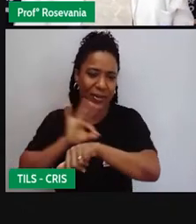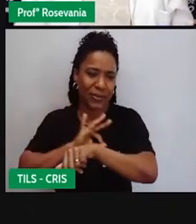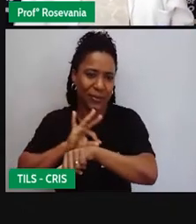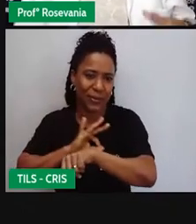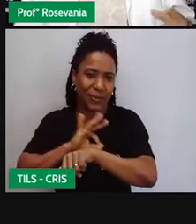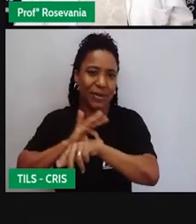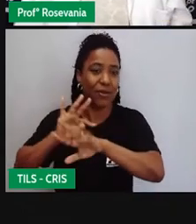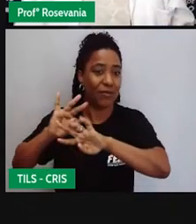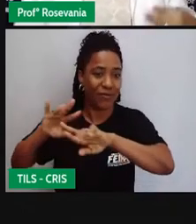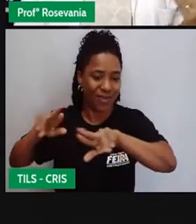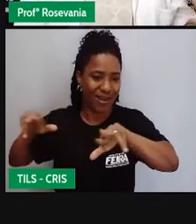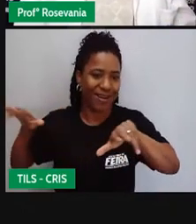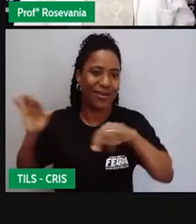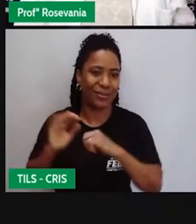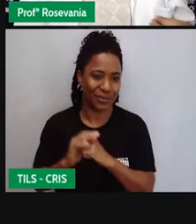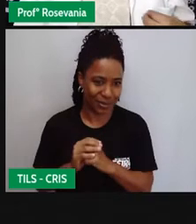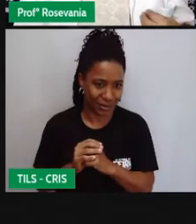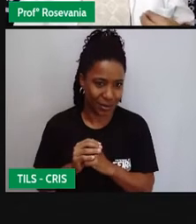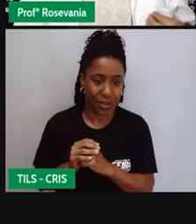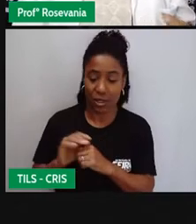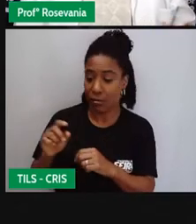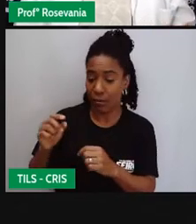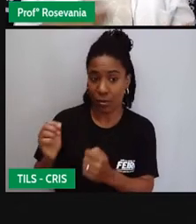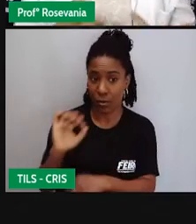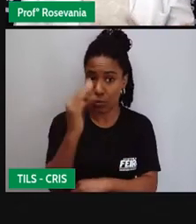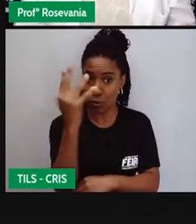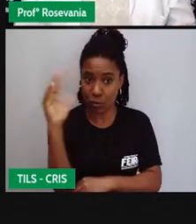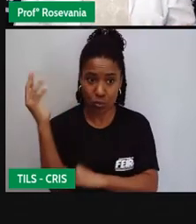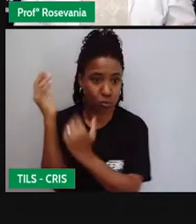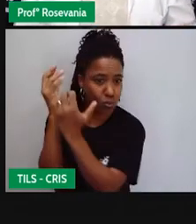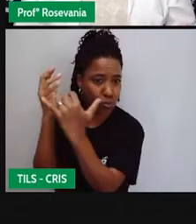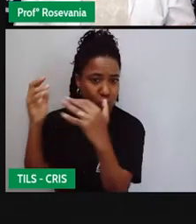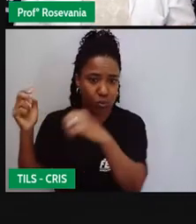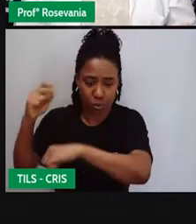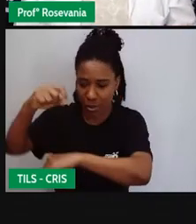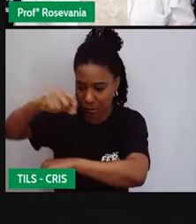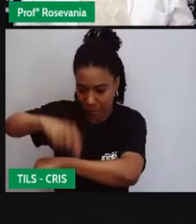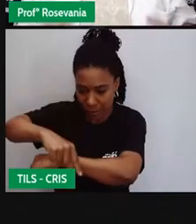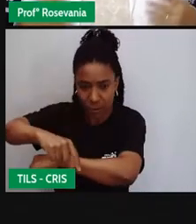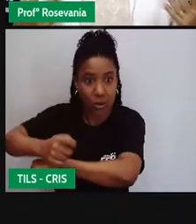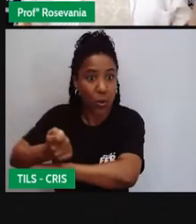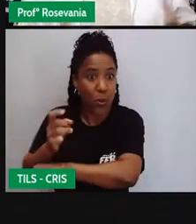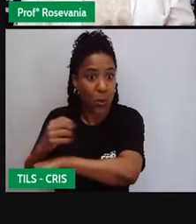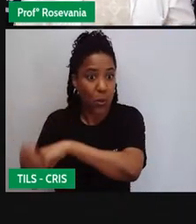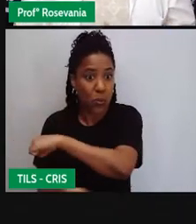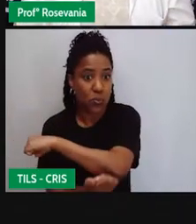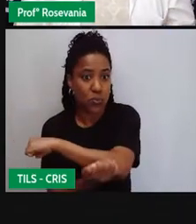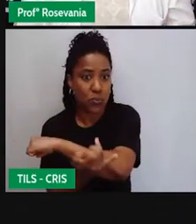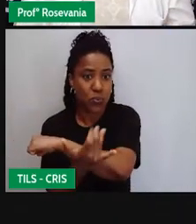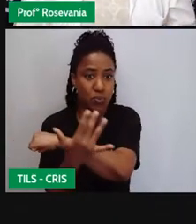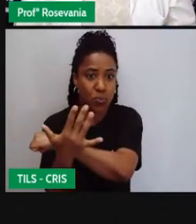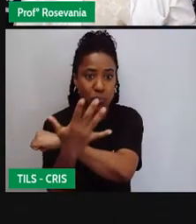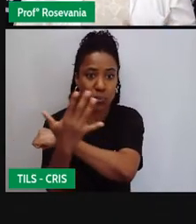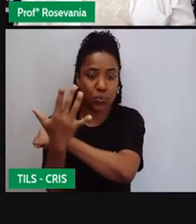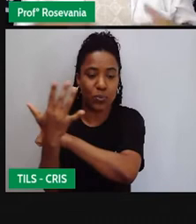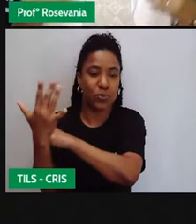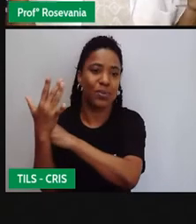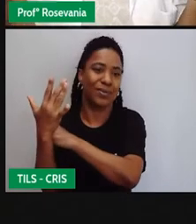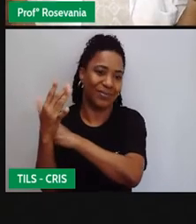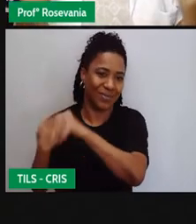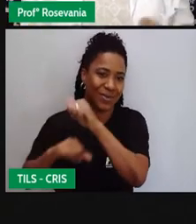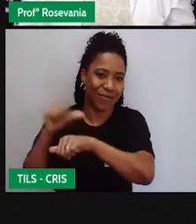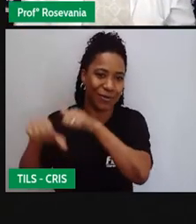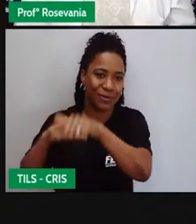o melhoramento das mudas, para o melhoramento da matriz genética, até dos próprios animais. E essa Revolução Verde, ela